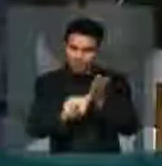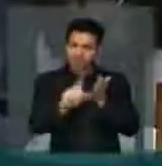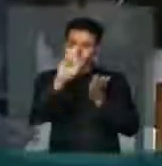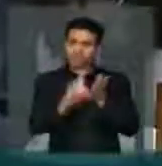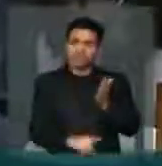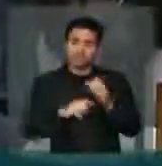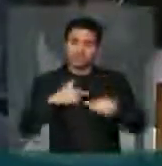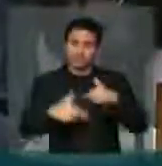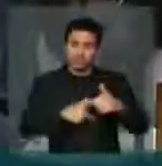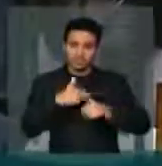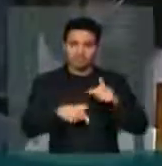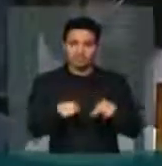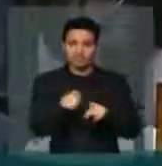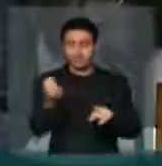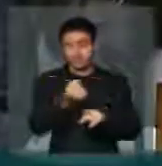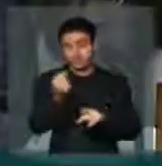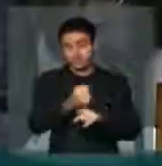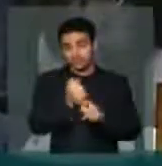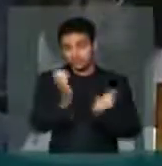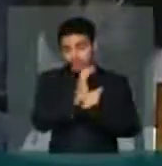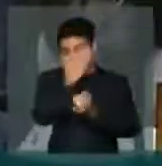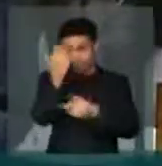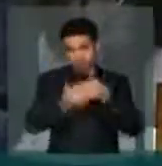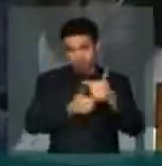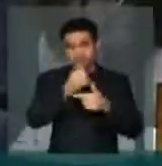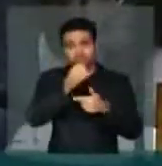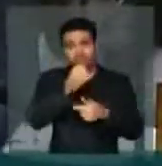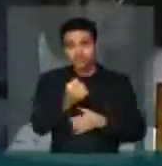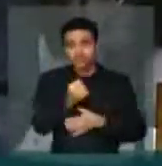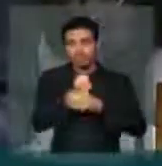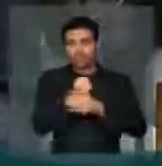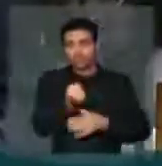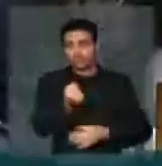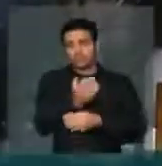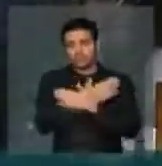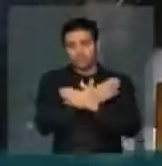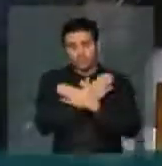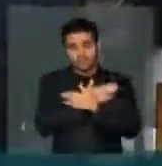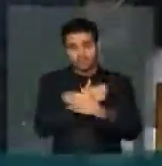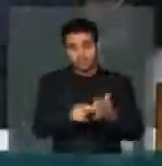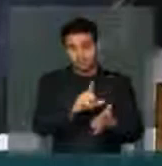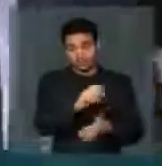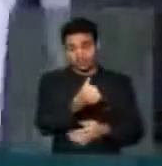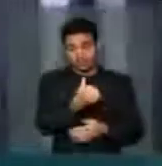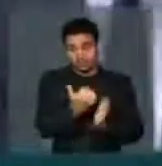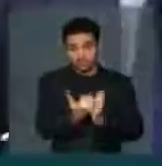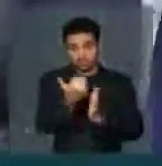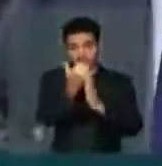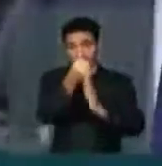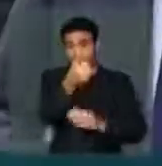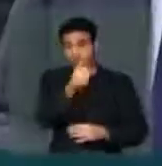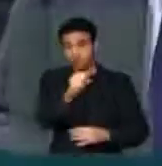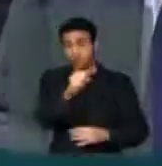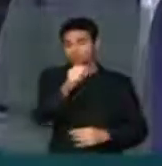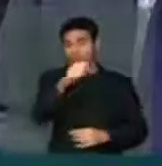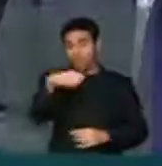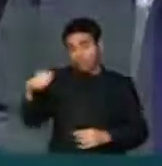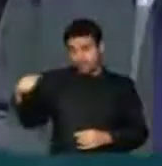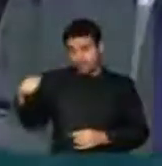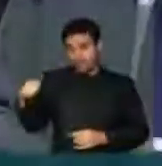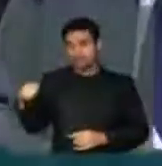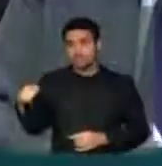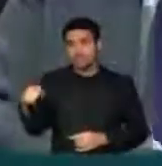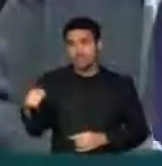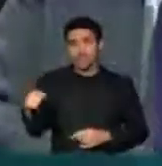previdenciários dos trabalhadores, como o seguro-desemprego, elevado de 6 para 18 meses para